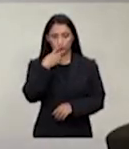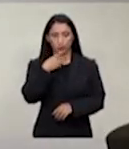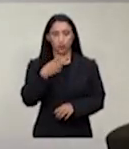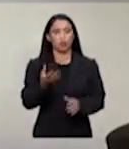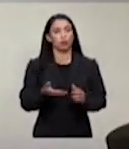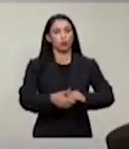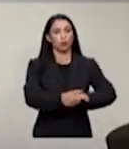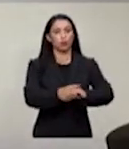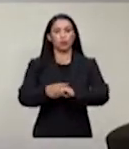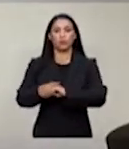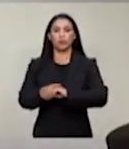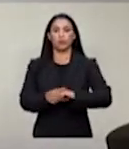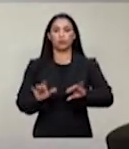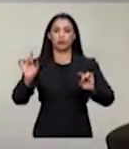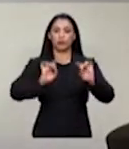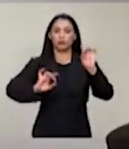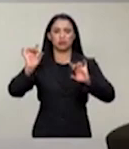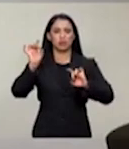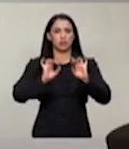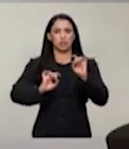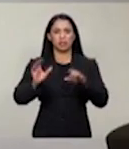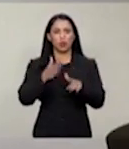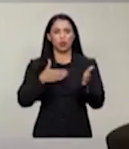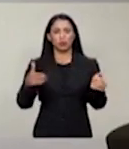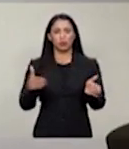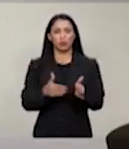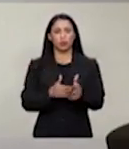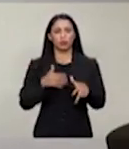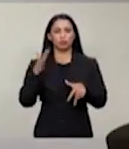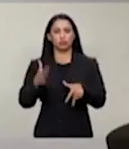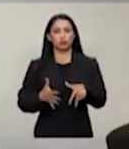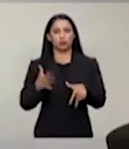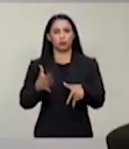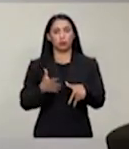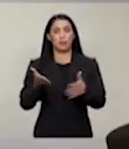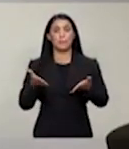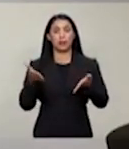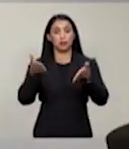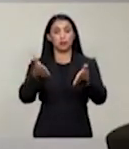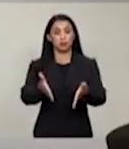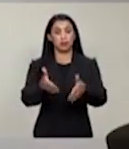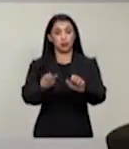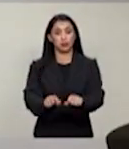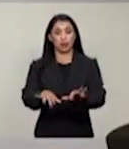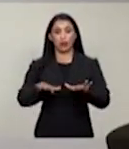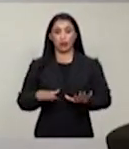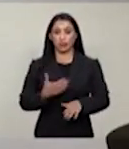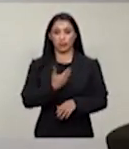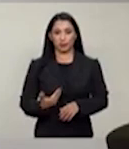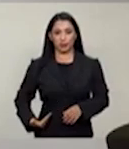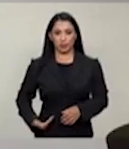todos e todos os expositores e expositoras que estão participando desta audiência pública.